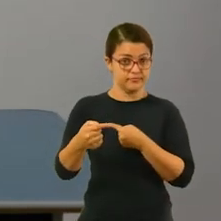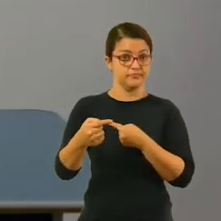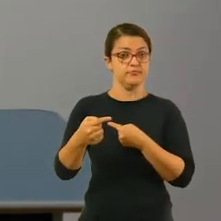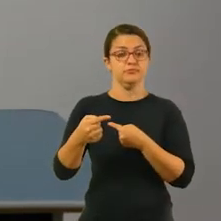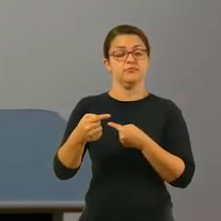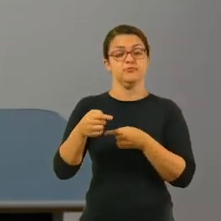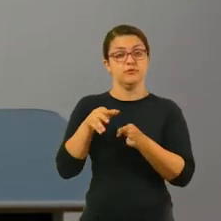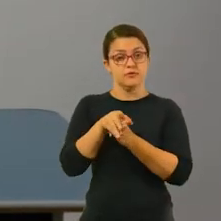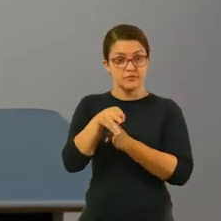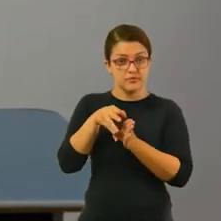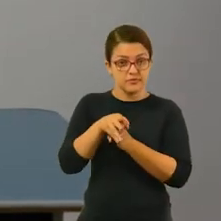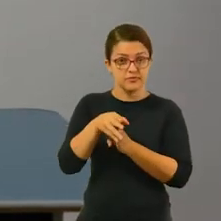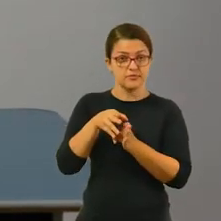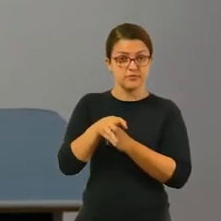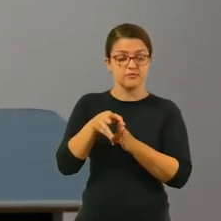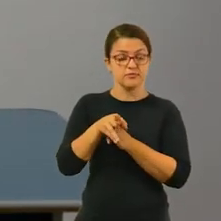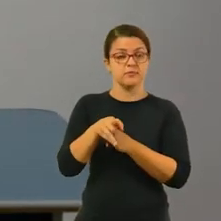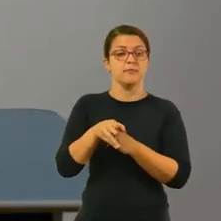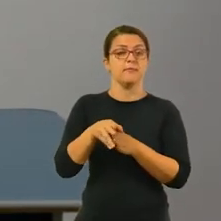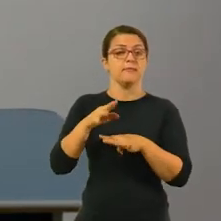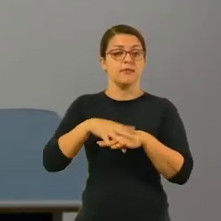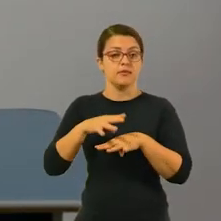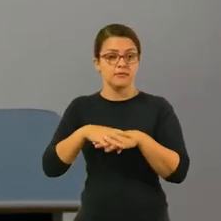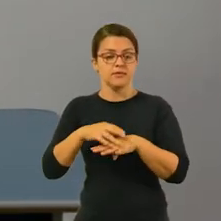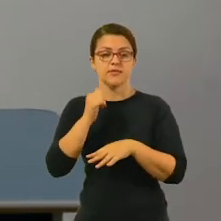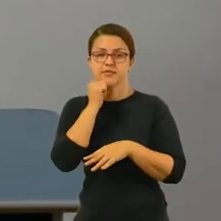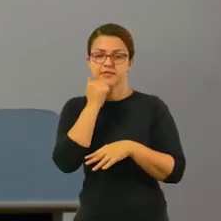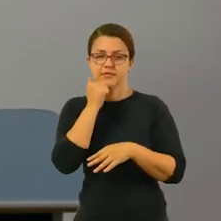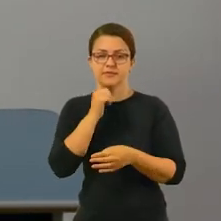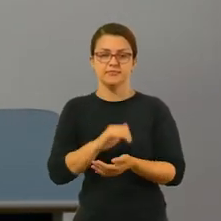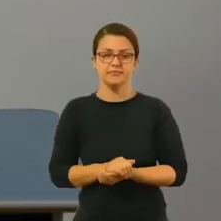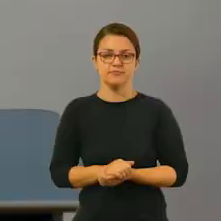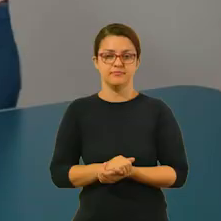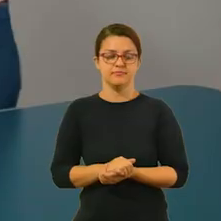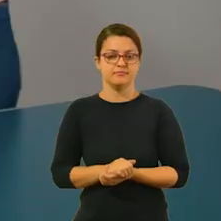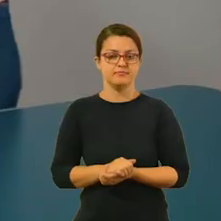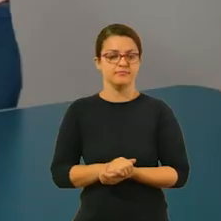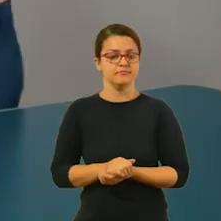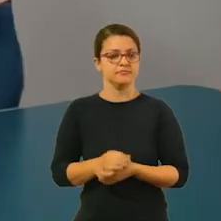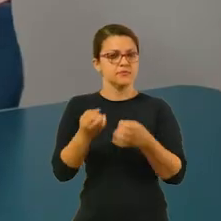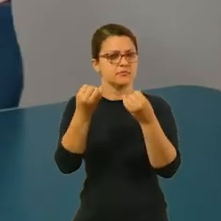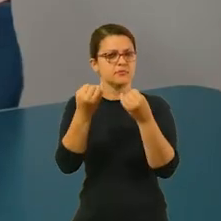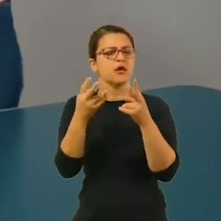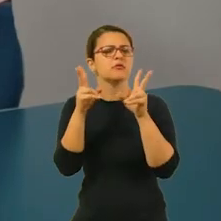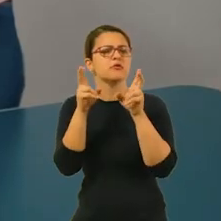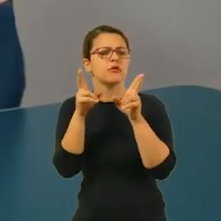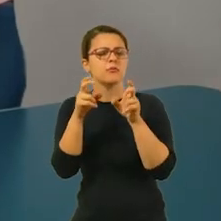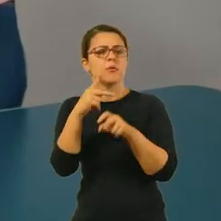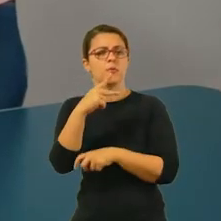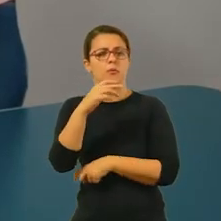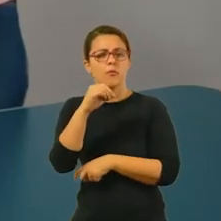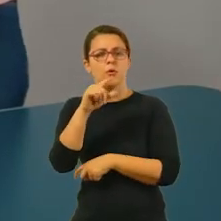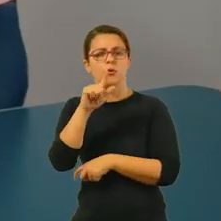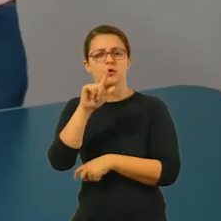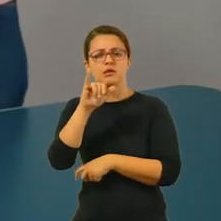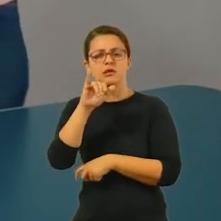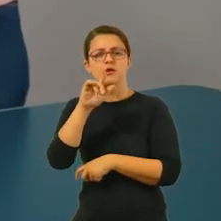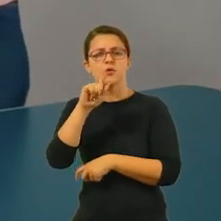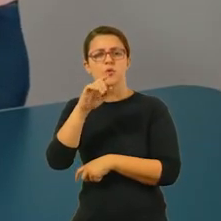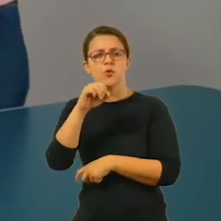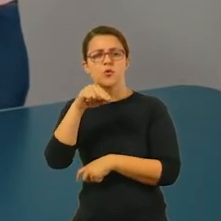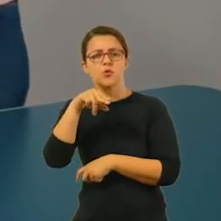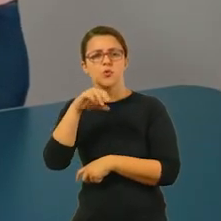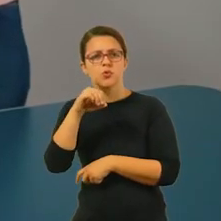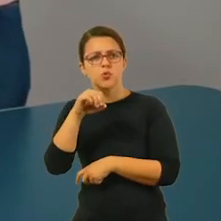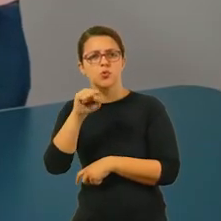em matemática e ciências humanas. Em matemática, nós vamos falar sobre polígonos. Quando